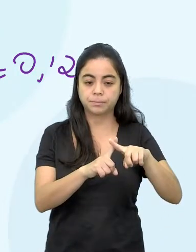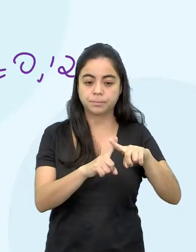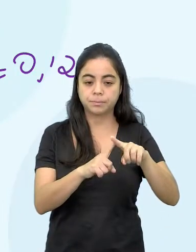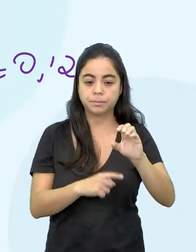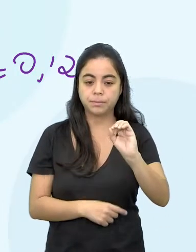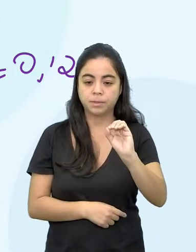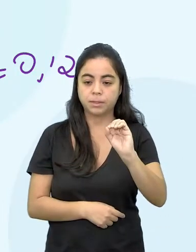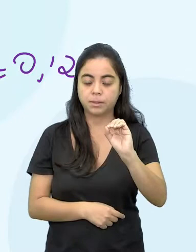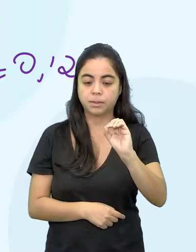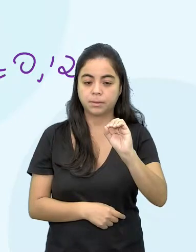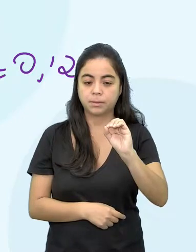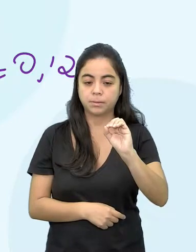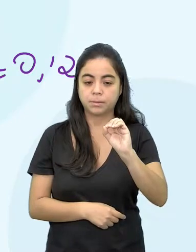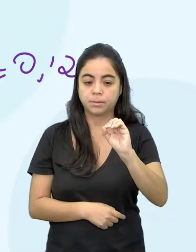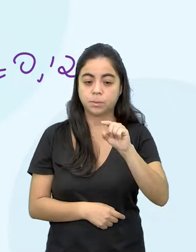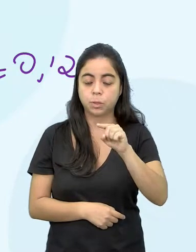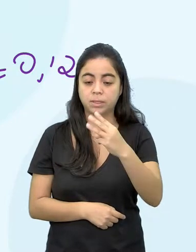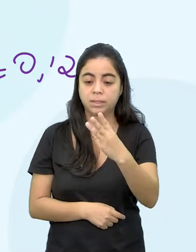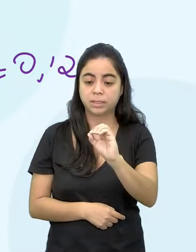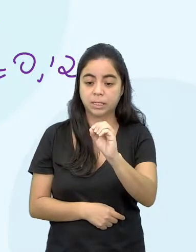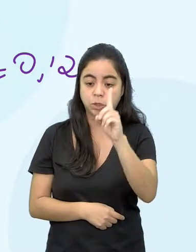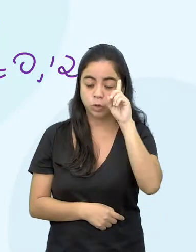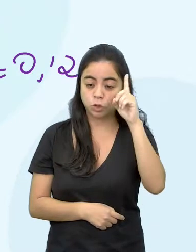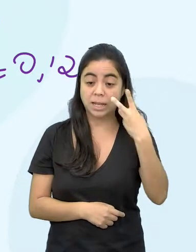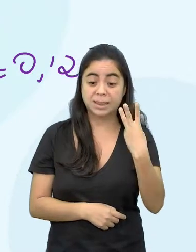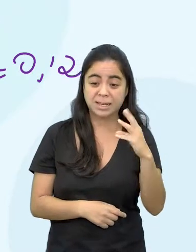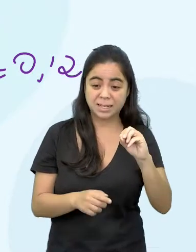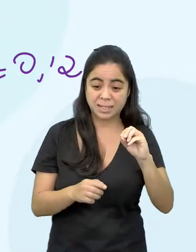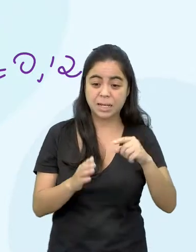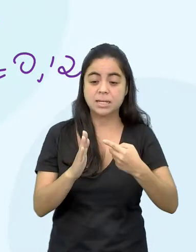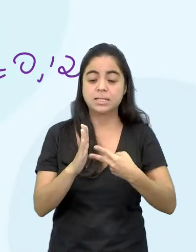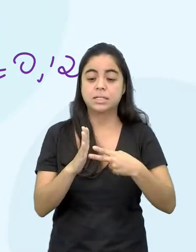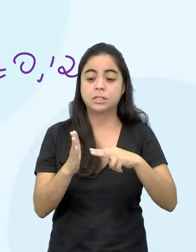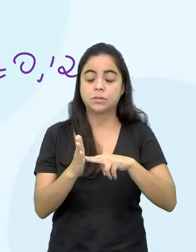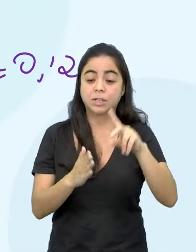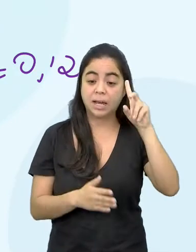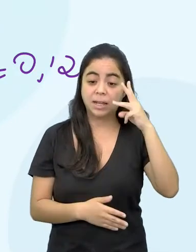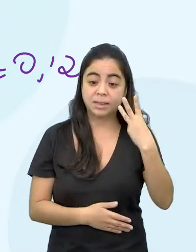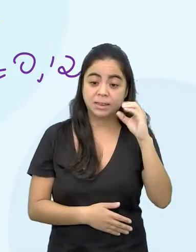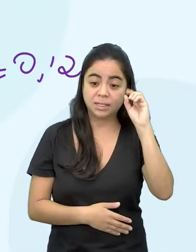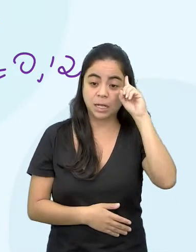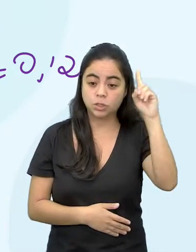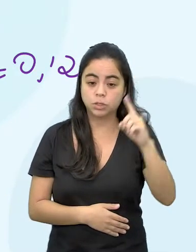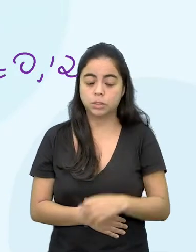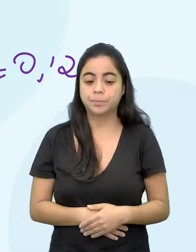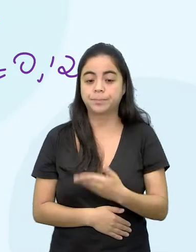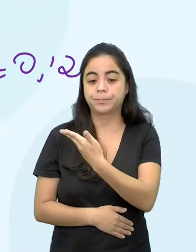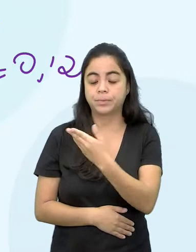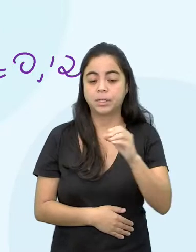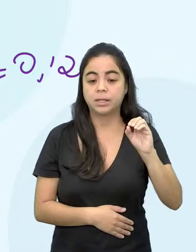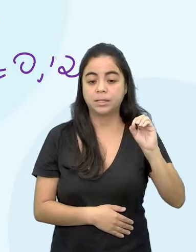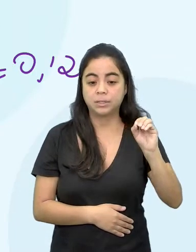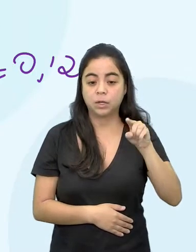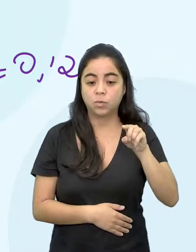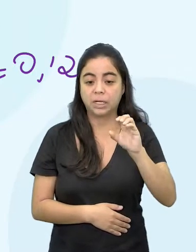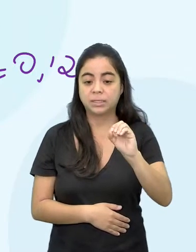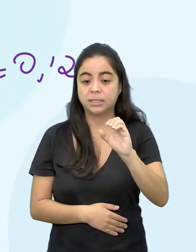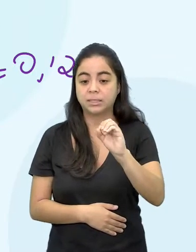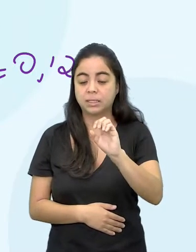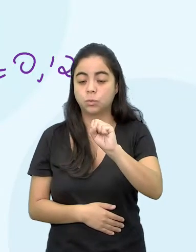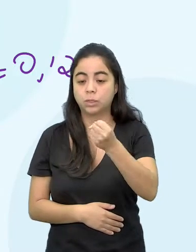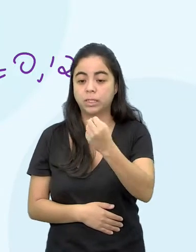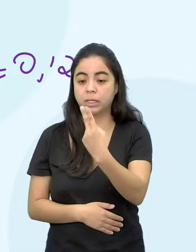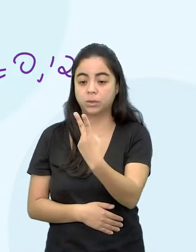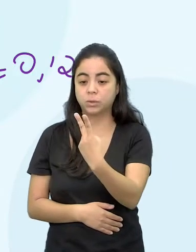vezes 0... 30 dias, tá? O mês aqui que eu falei lá, 0,0080... Mais um